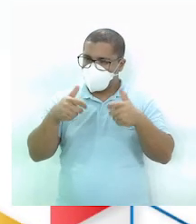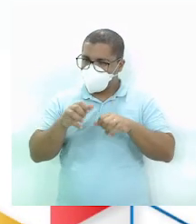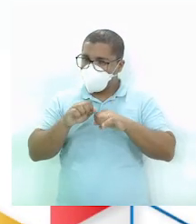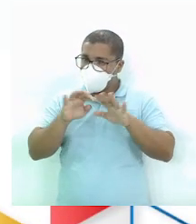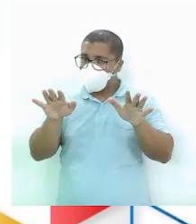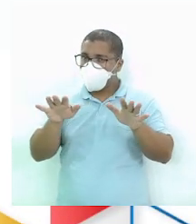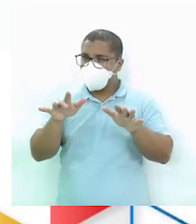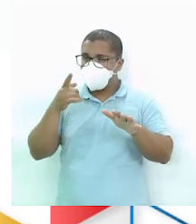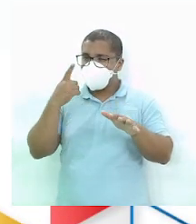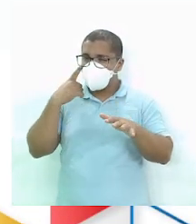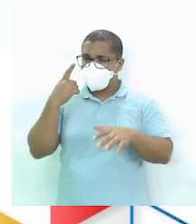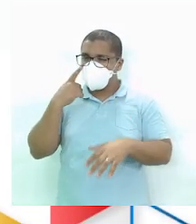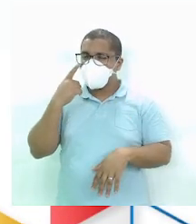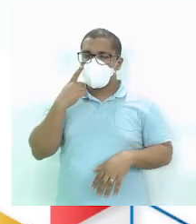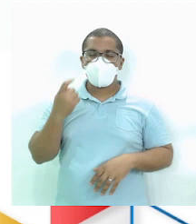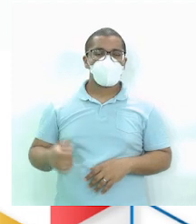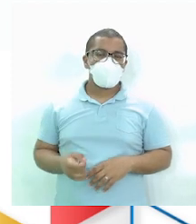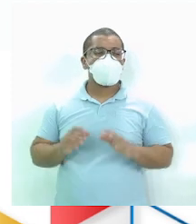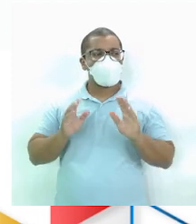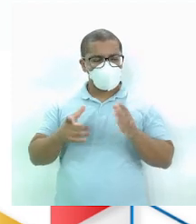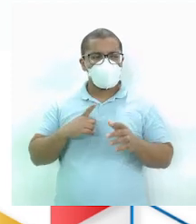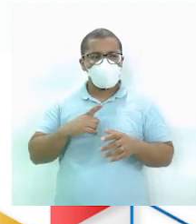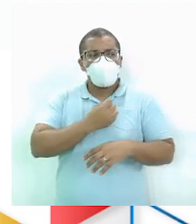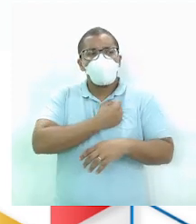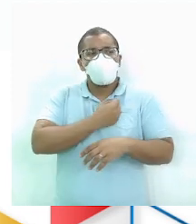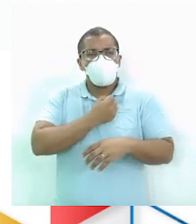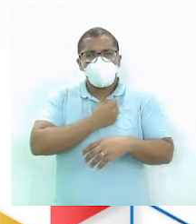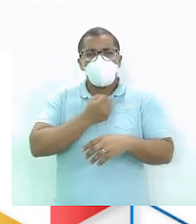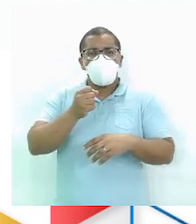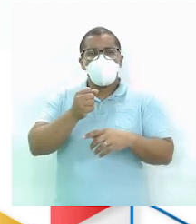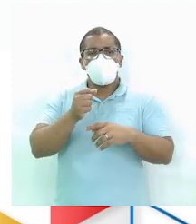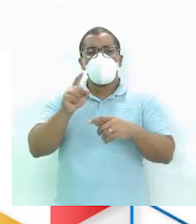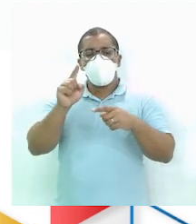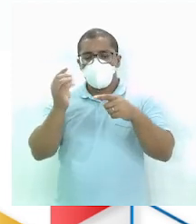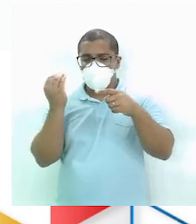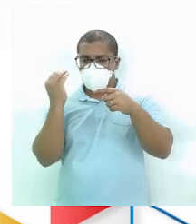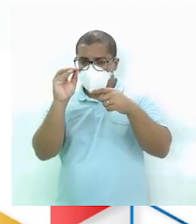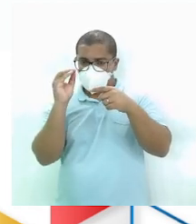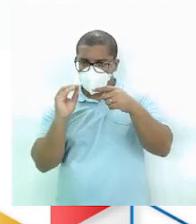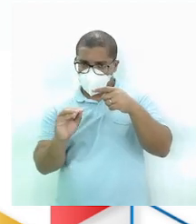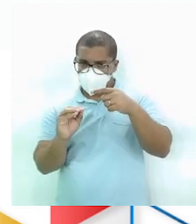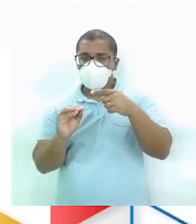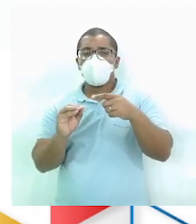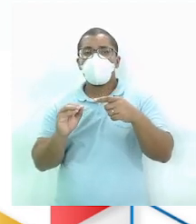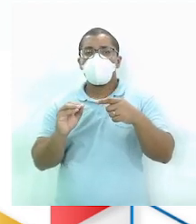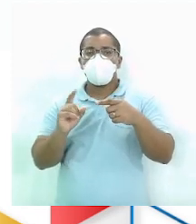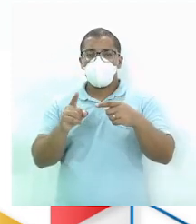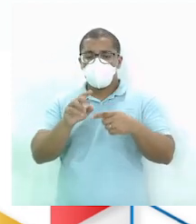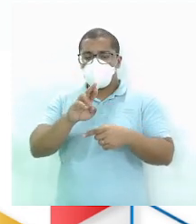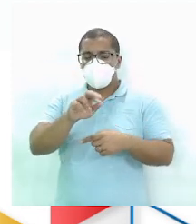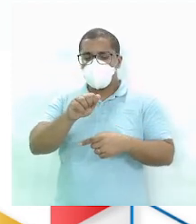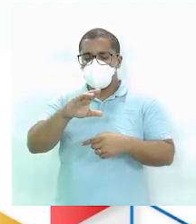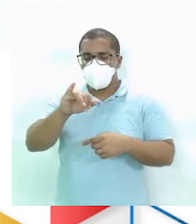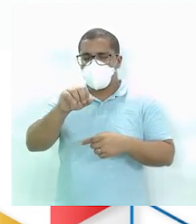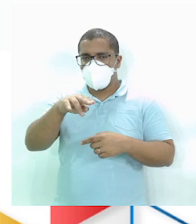Além de apresentarem Os números racionais Nessa forma de fração Eles nos auxiliam Lá